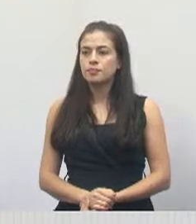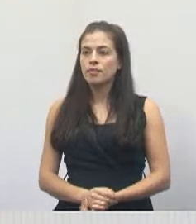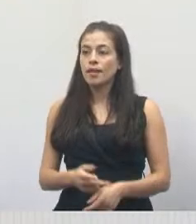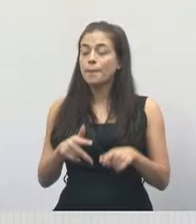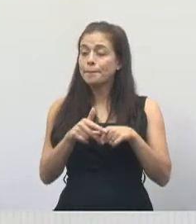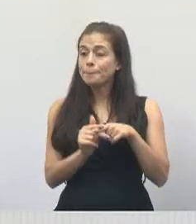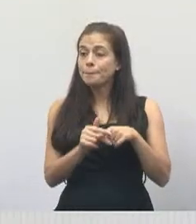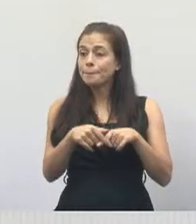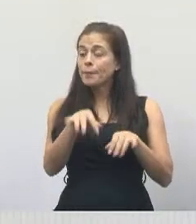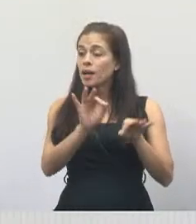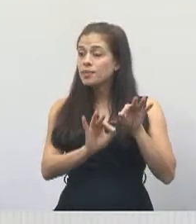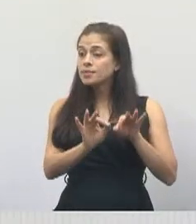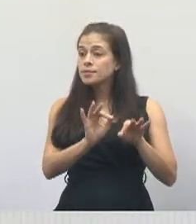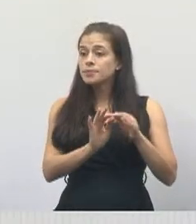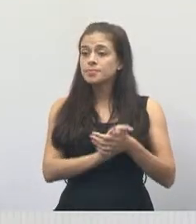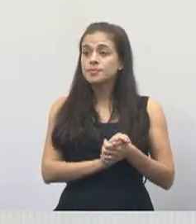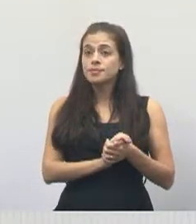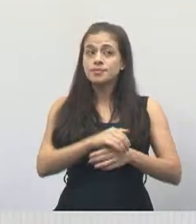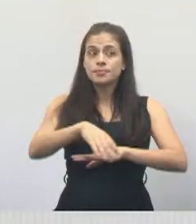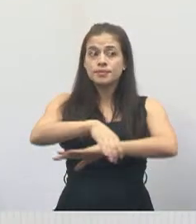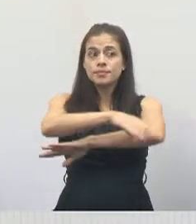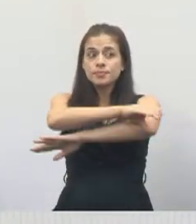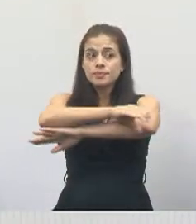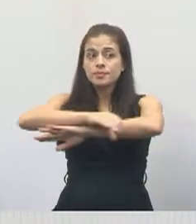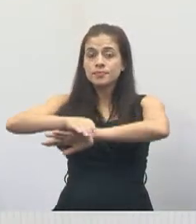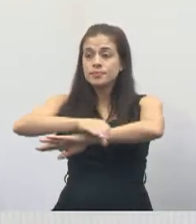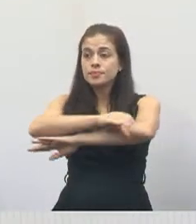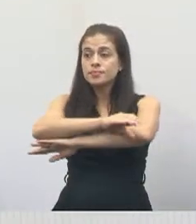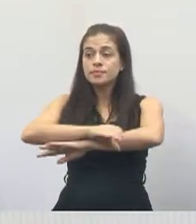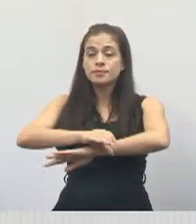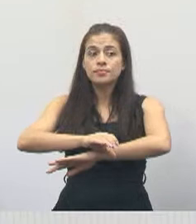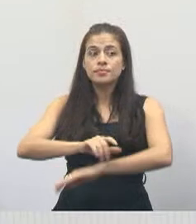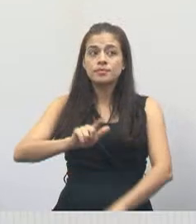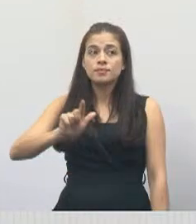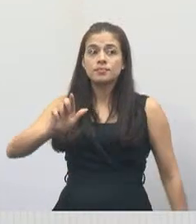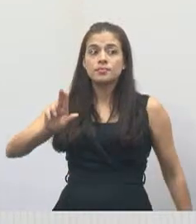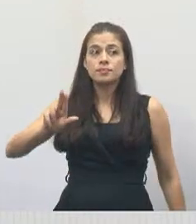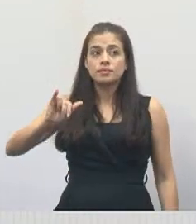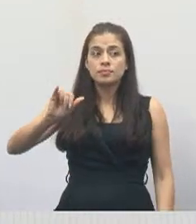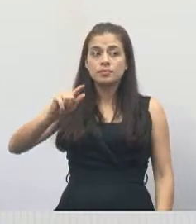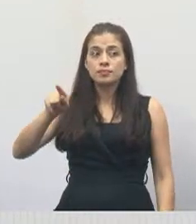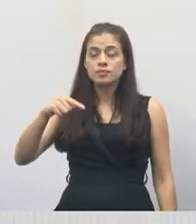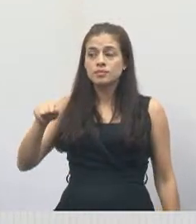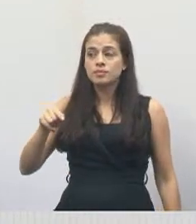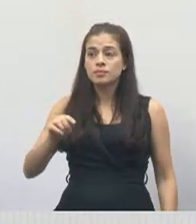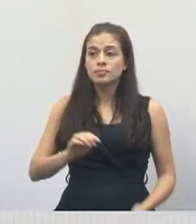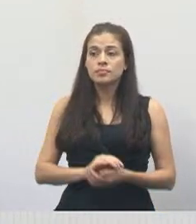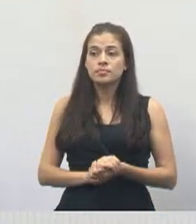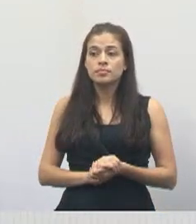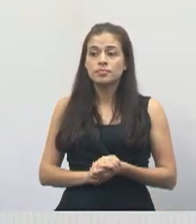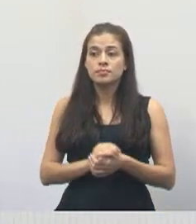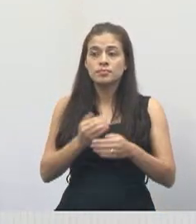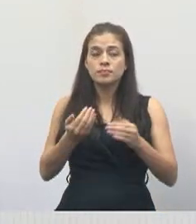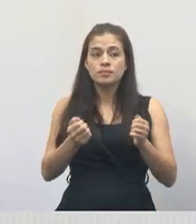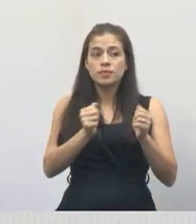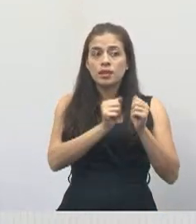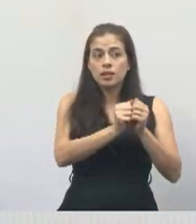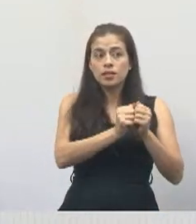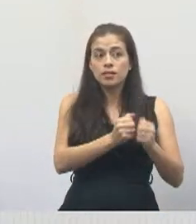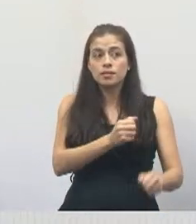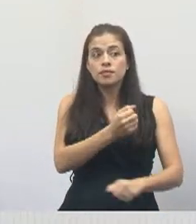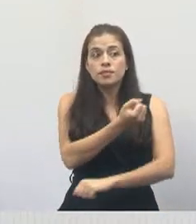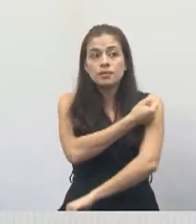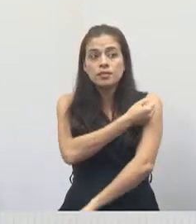Manutenção da calçada na rua Luiz Simão, ao lado do número